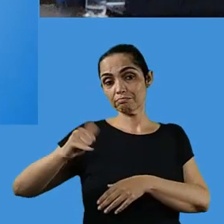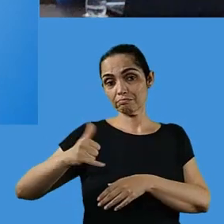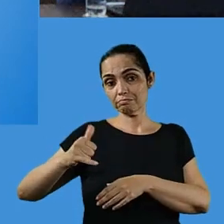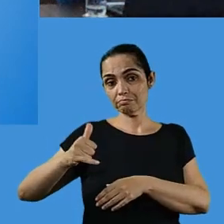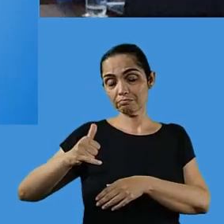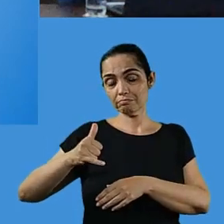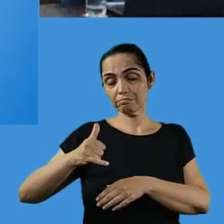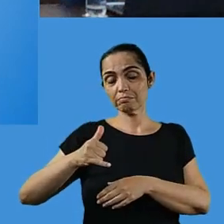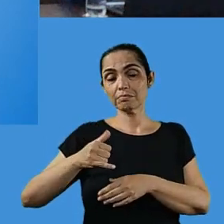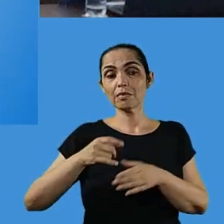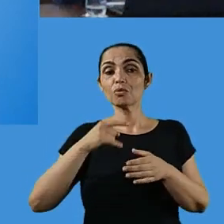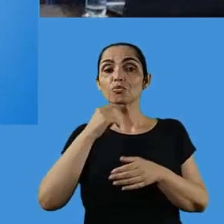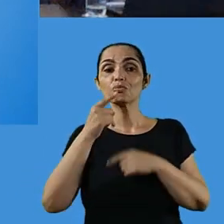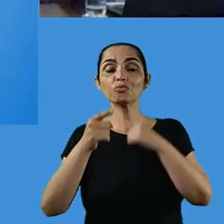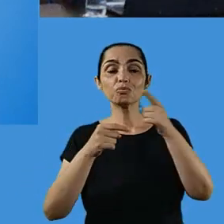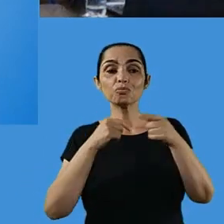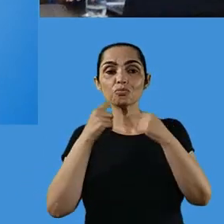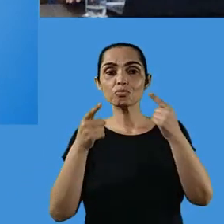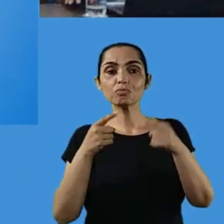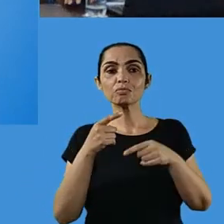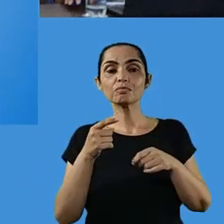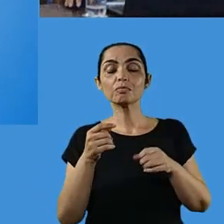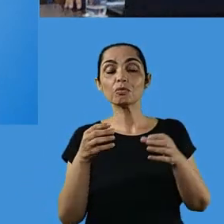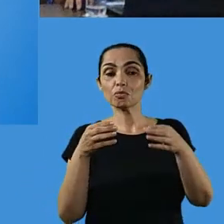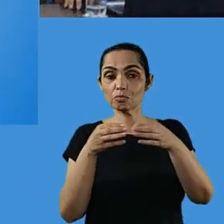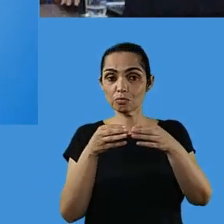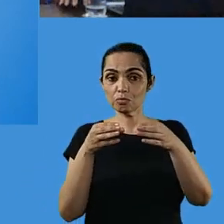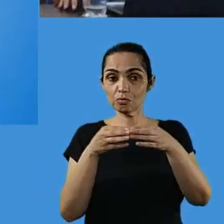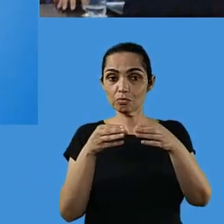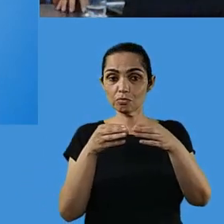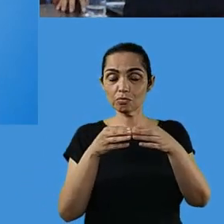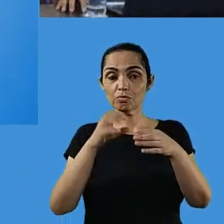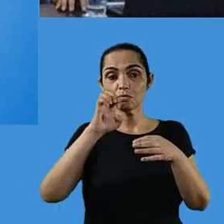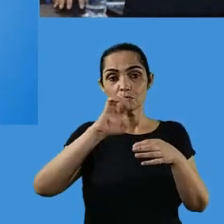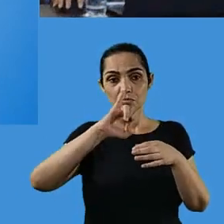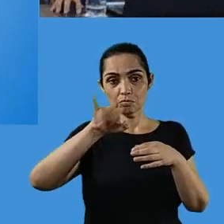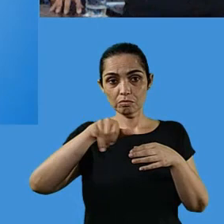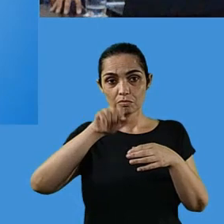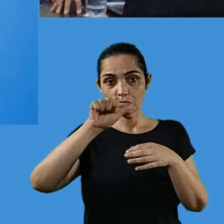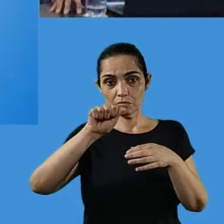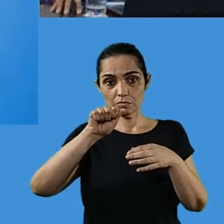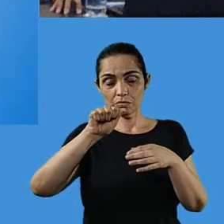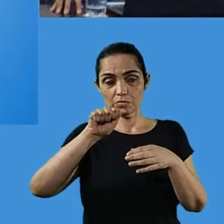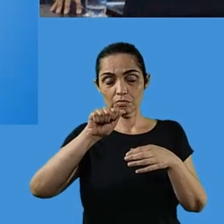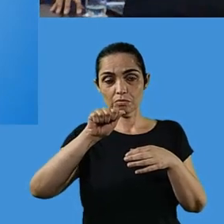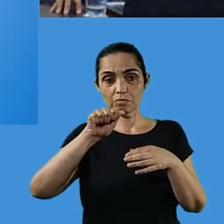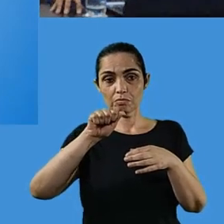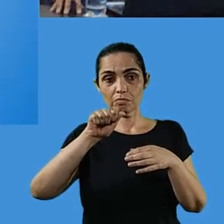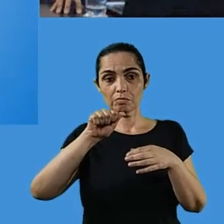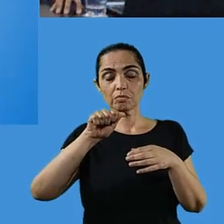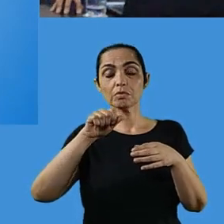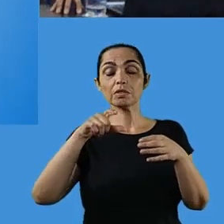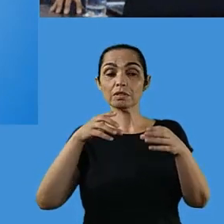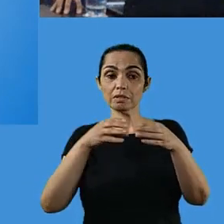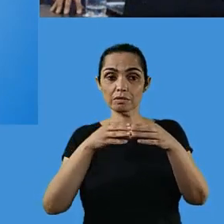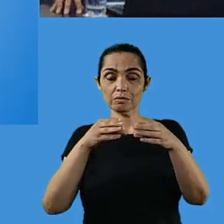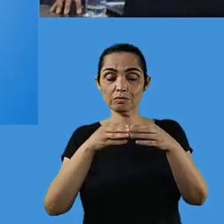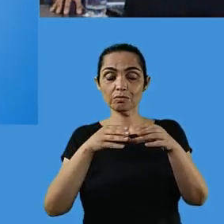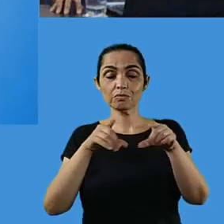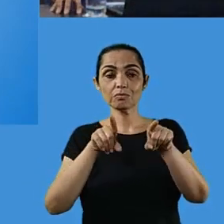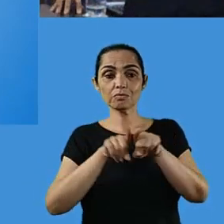com a equipe, que é essa equipe da EJA, da Divisão de Educação e Diversidade,